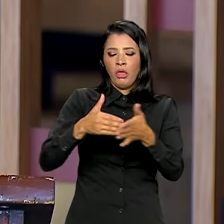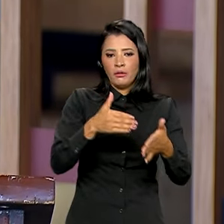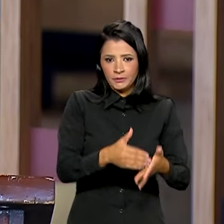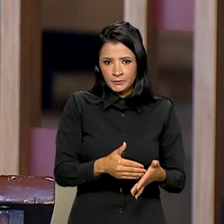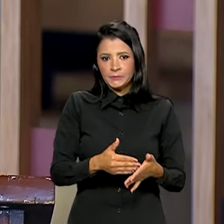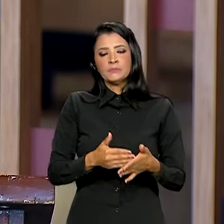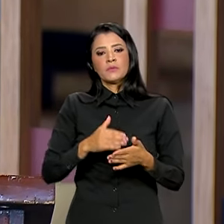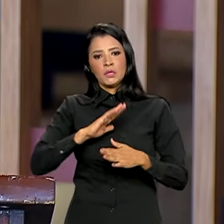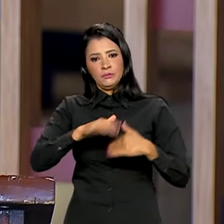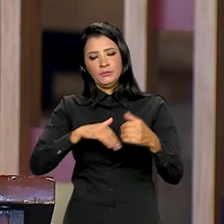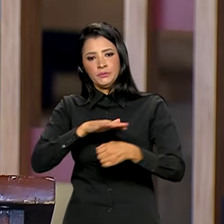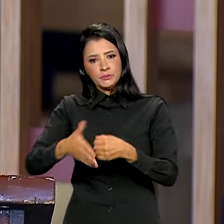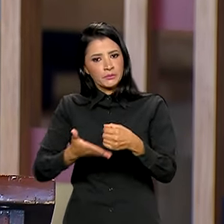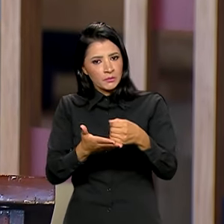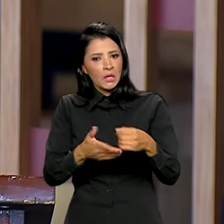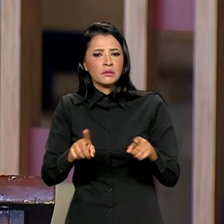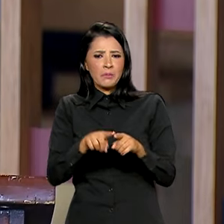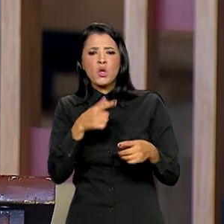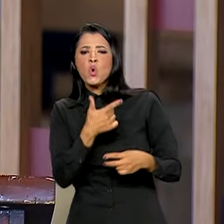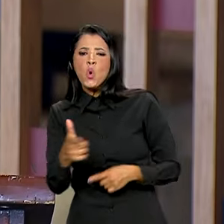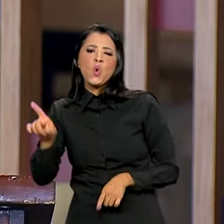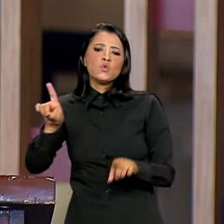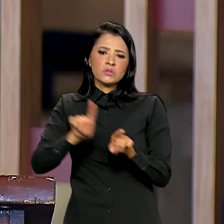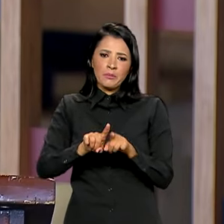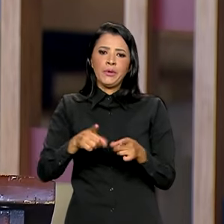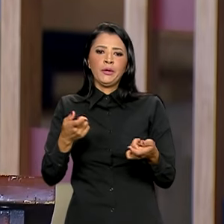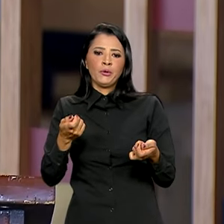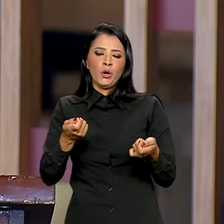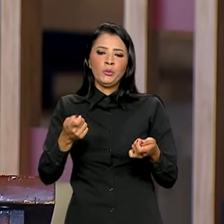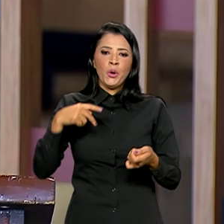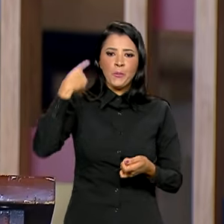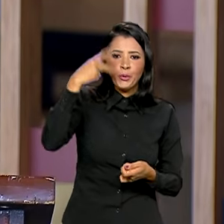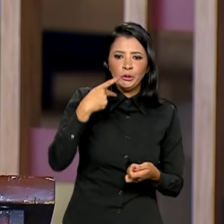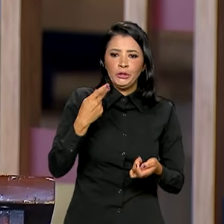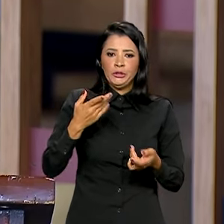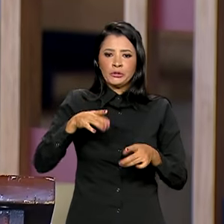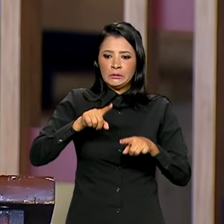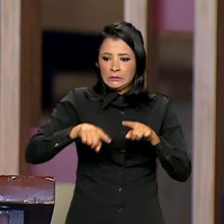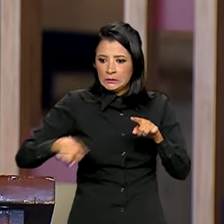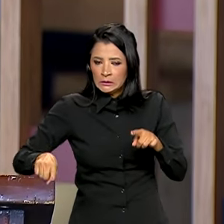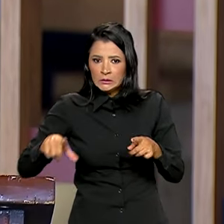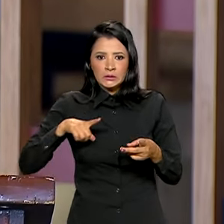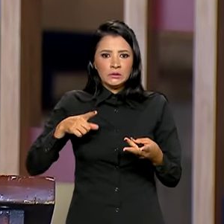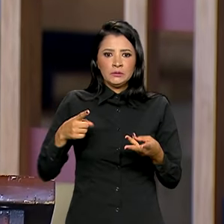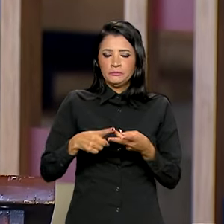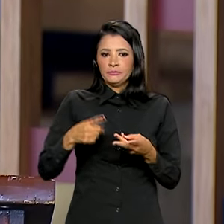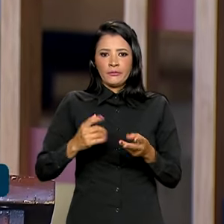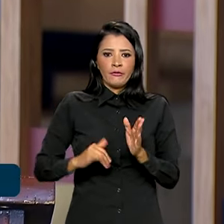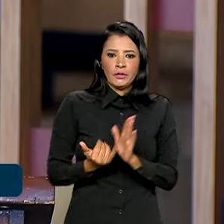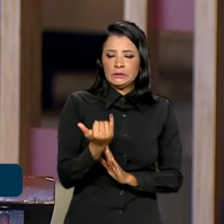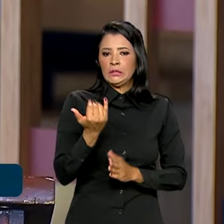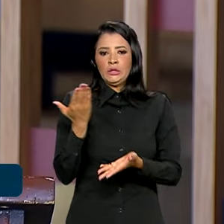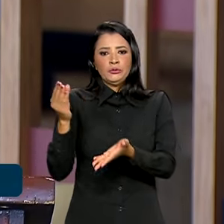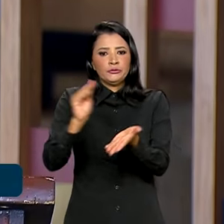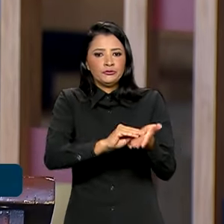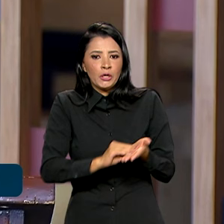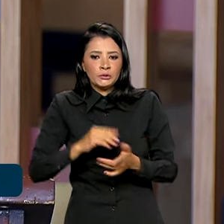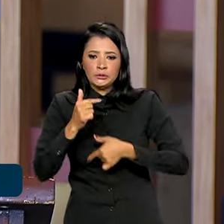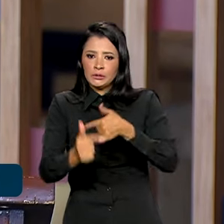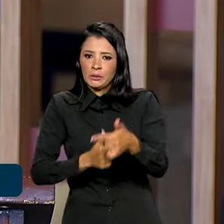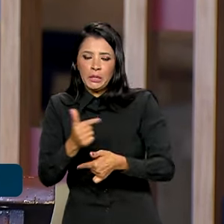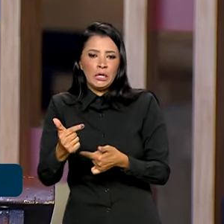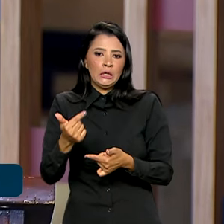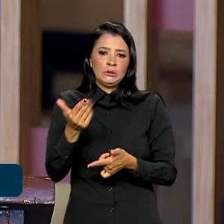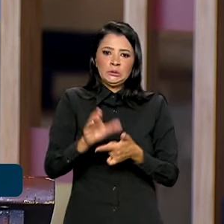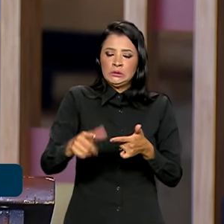sustentável, mas também outros fatos, como estabilidade política, inflação, desemprego, crise energética,